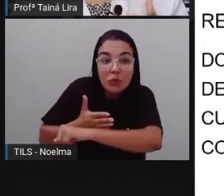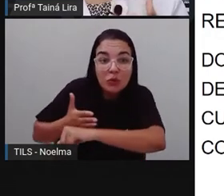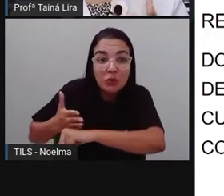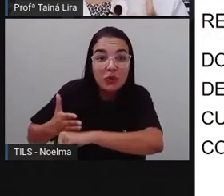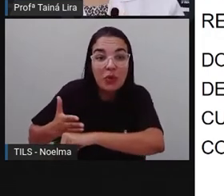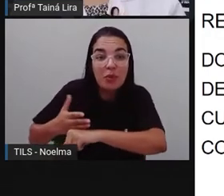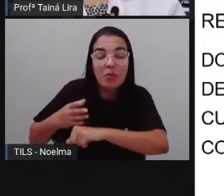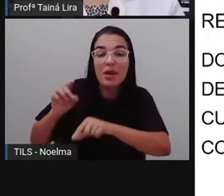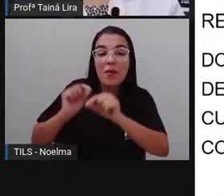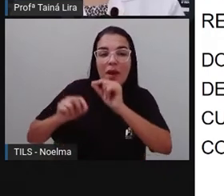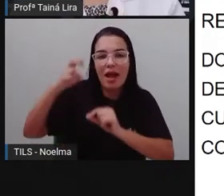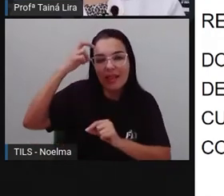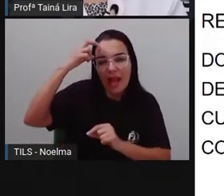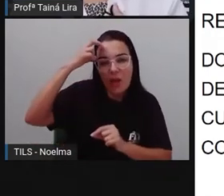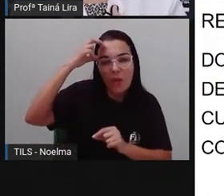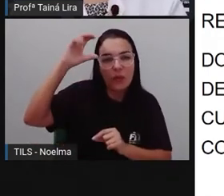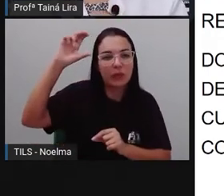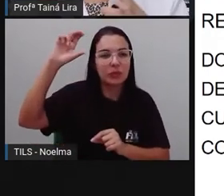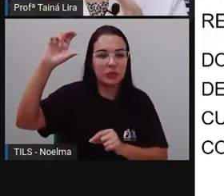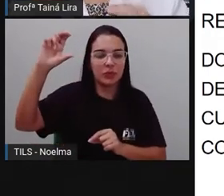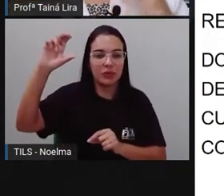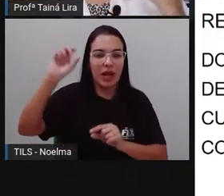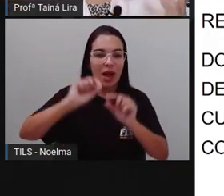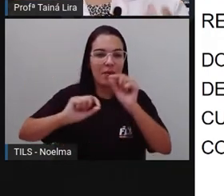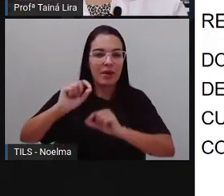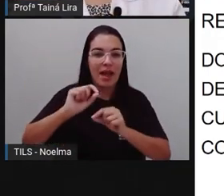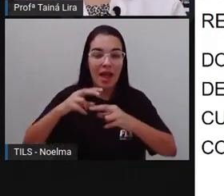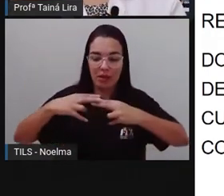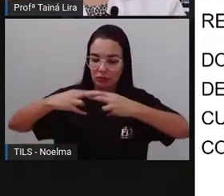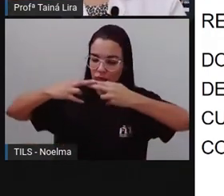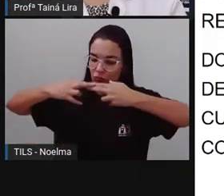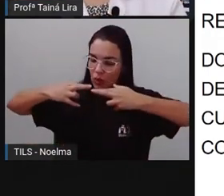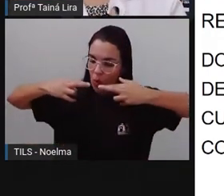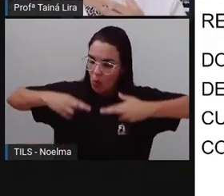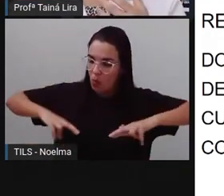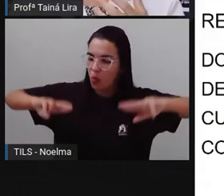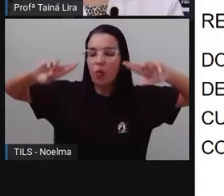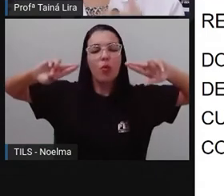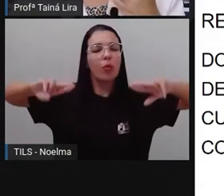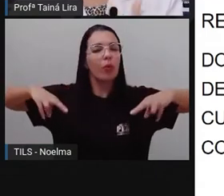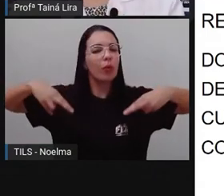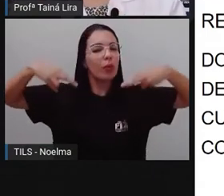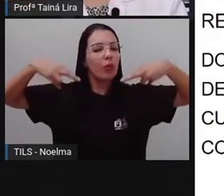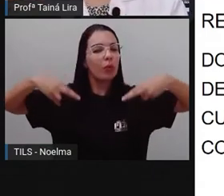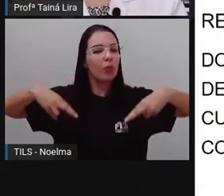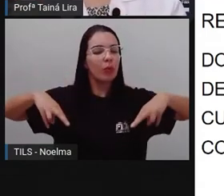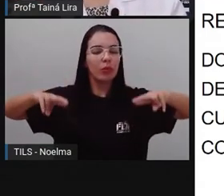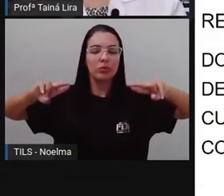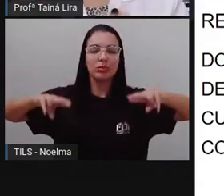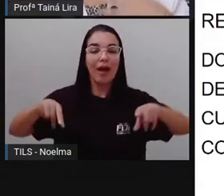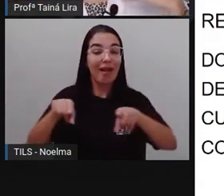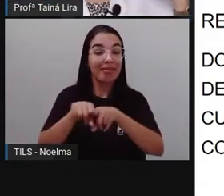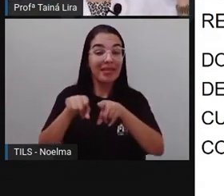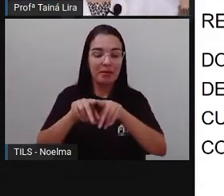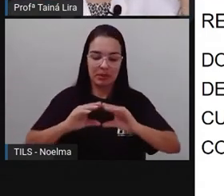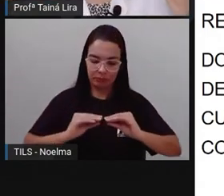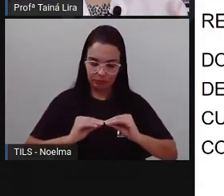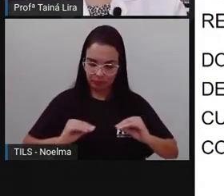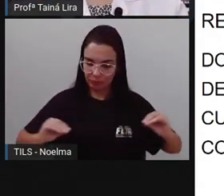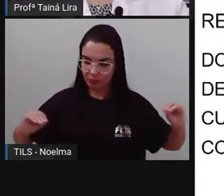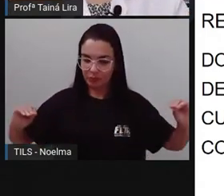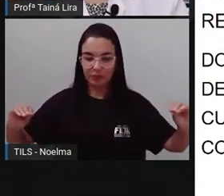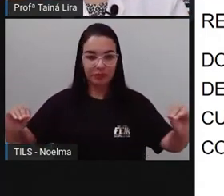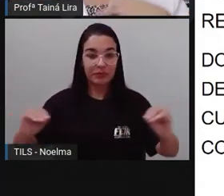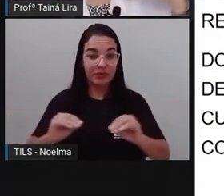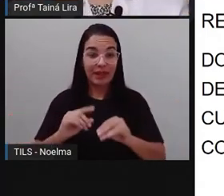indígenas que nós temos é de utilizar a rede. Os indígenas dormem, né? Na rede também, esteiras. E nós também